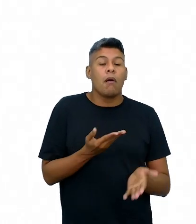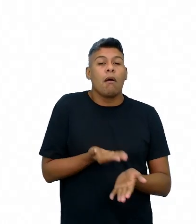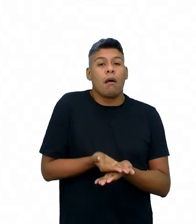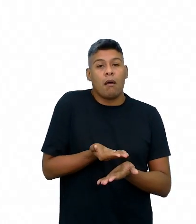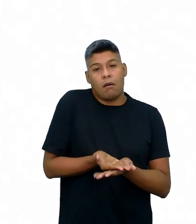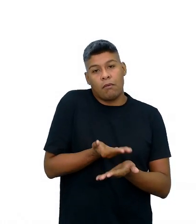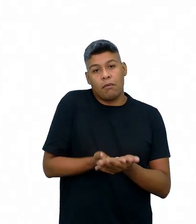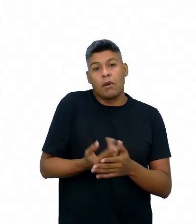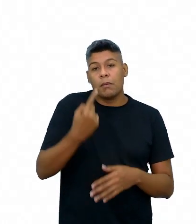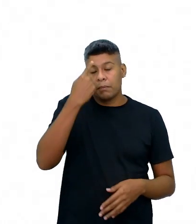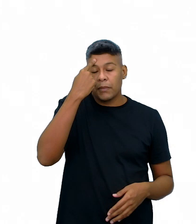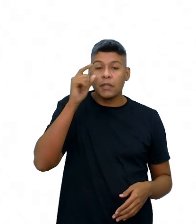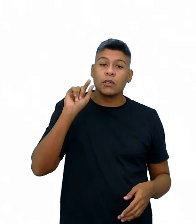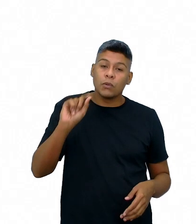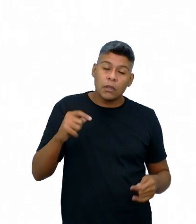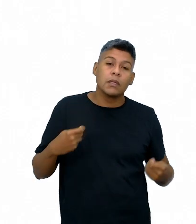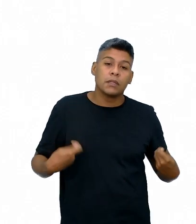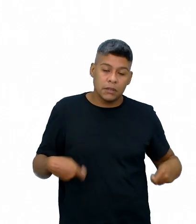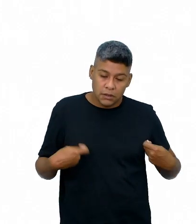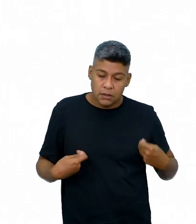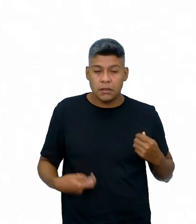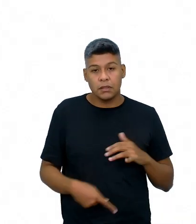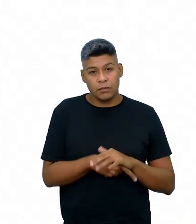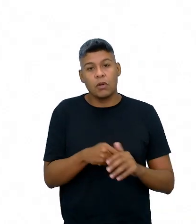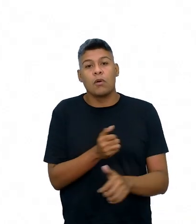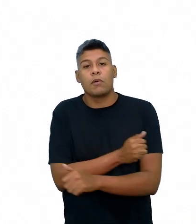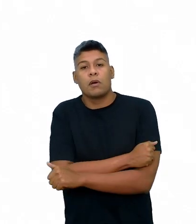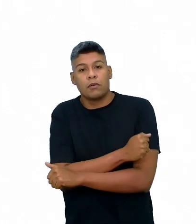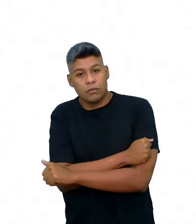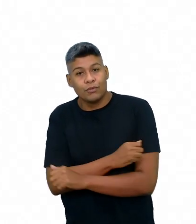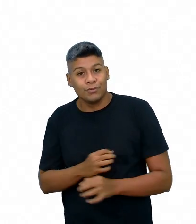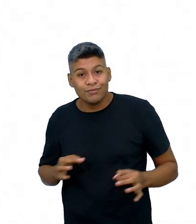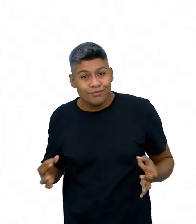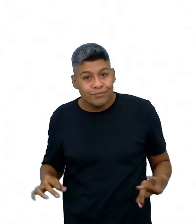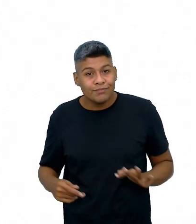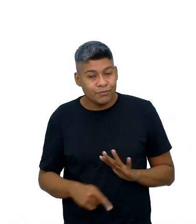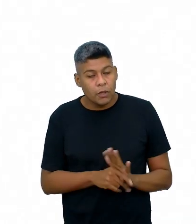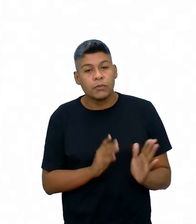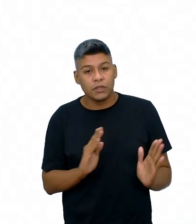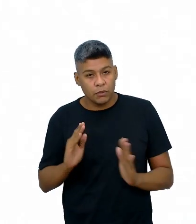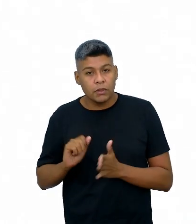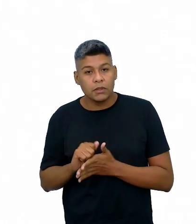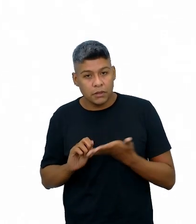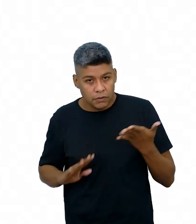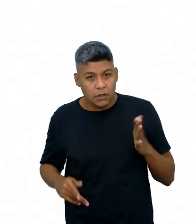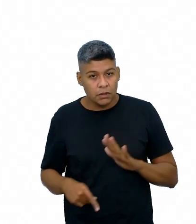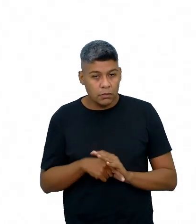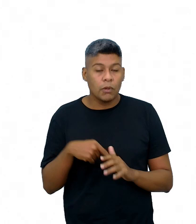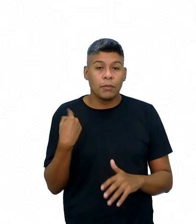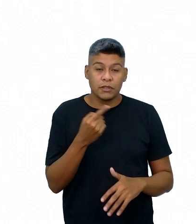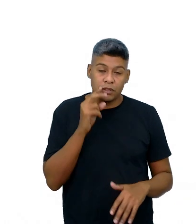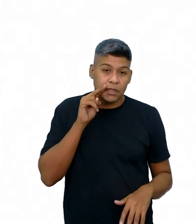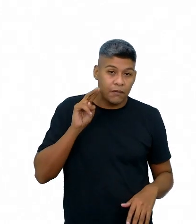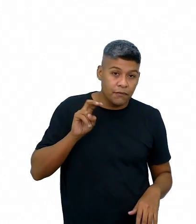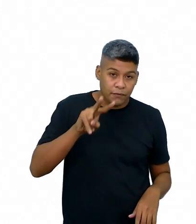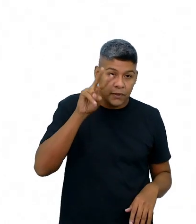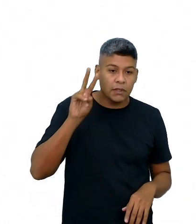pensando nas necessidades dos estudantes, né? De acordo com a sequência de atividade que nós estamos vendo.